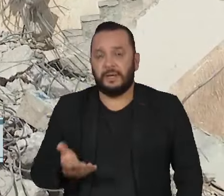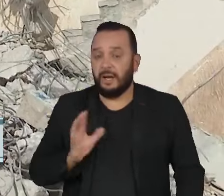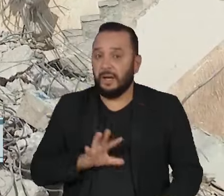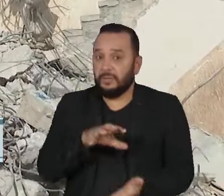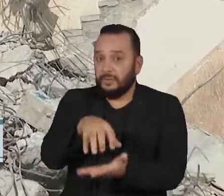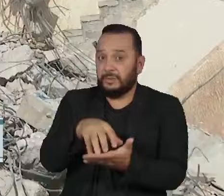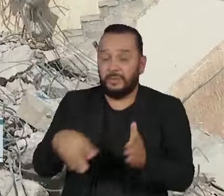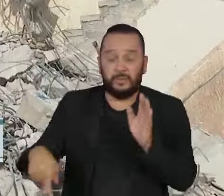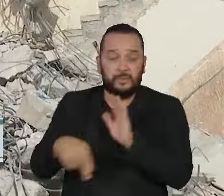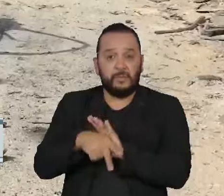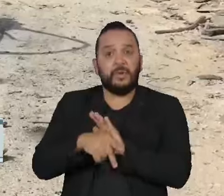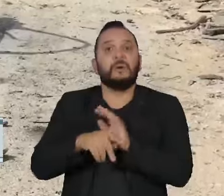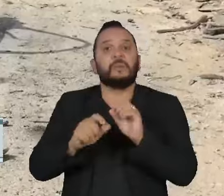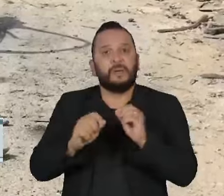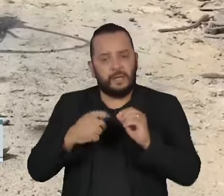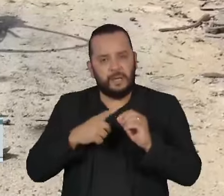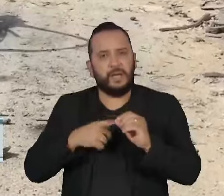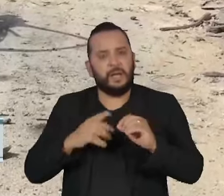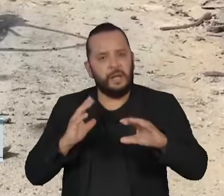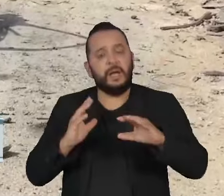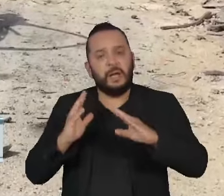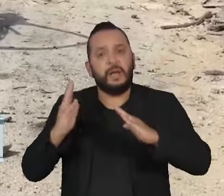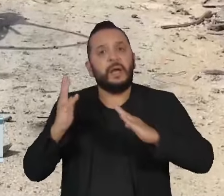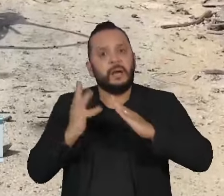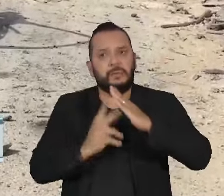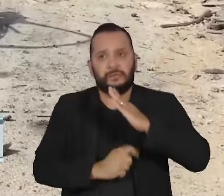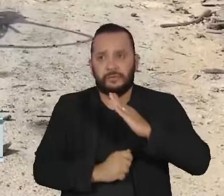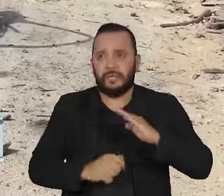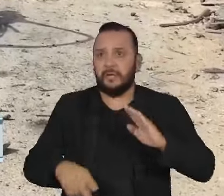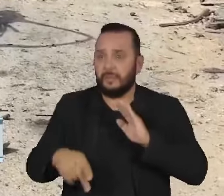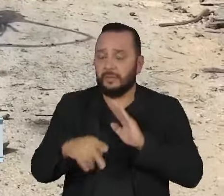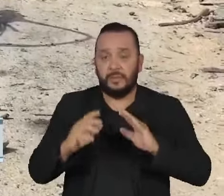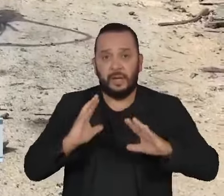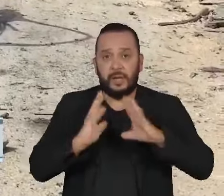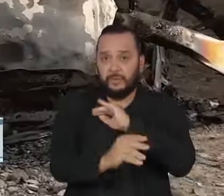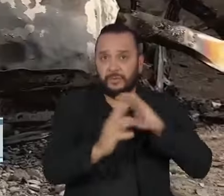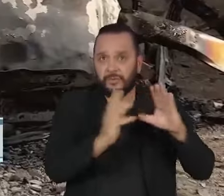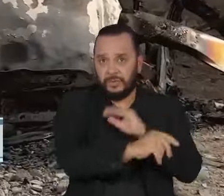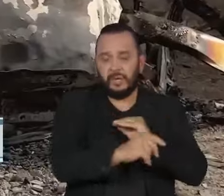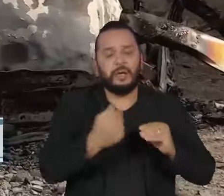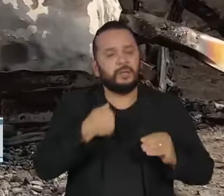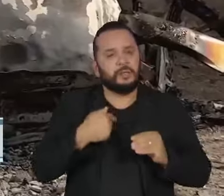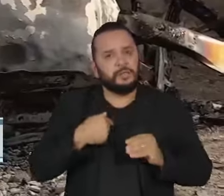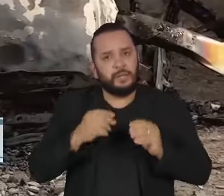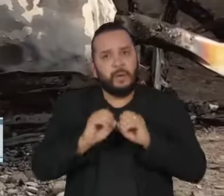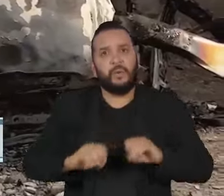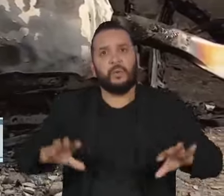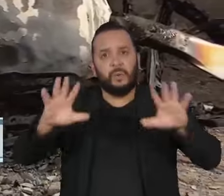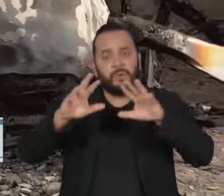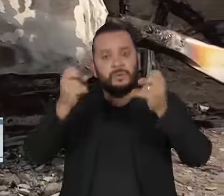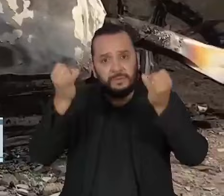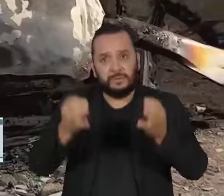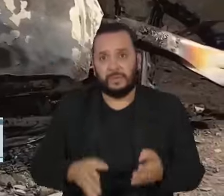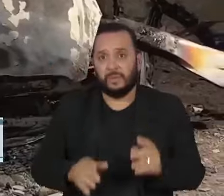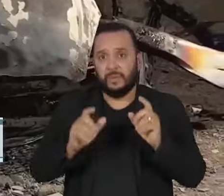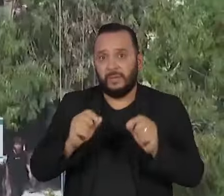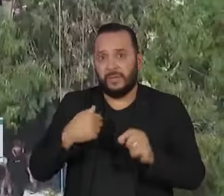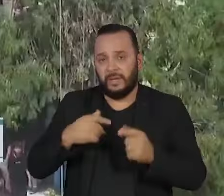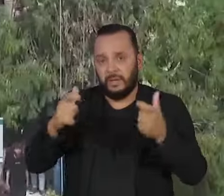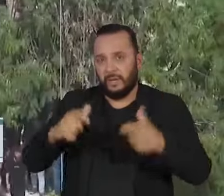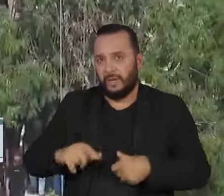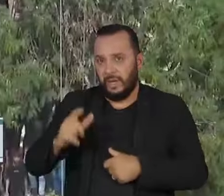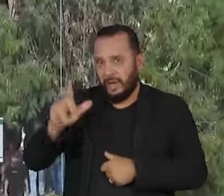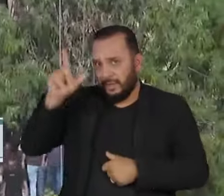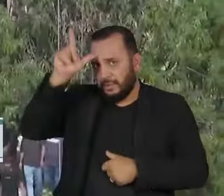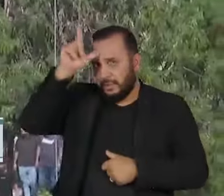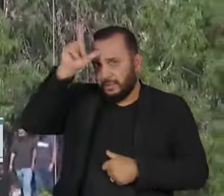Refugiados da ONU voltou a alertar sobre a violência israelense na Cisjordânia, que ficou em segundo plano aos